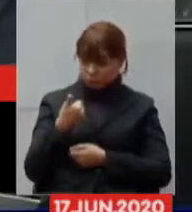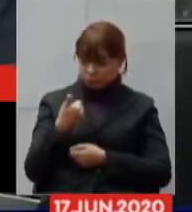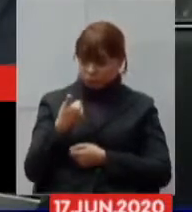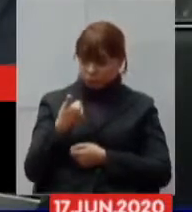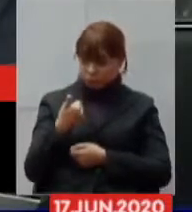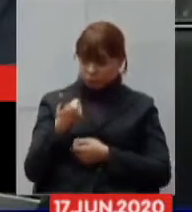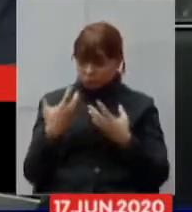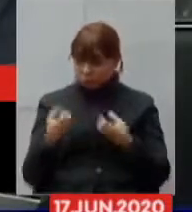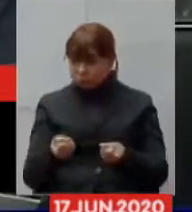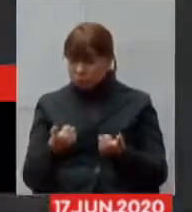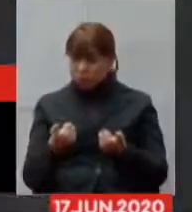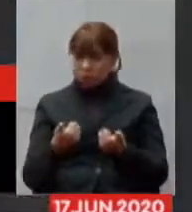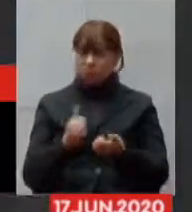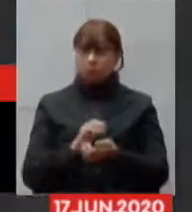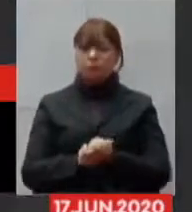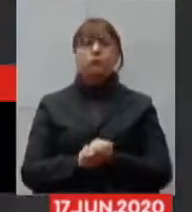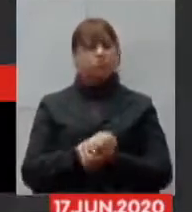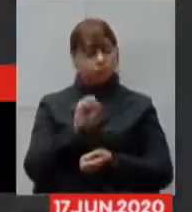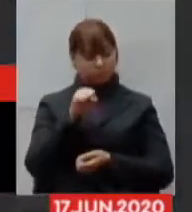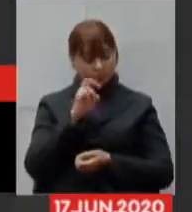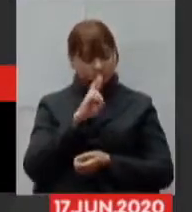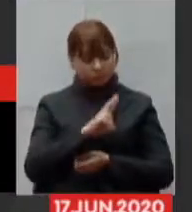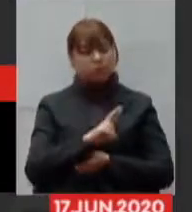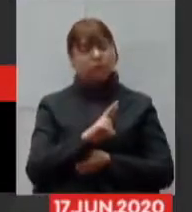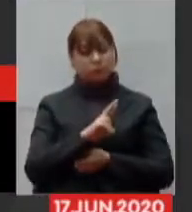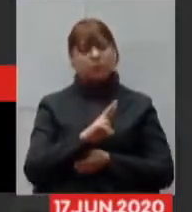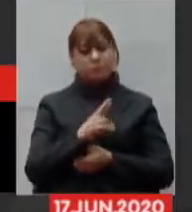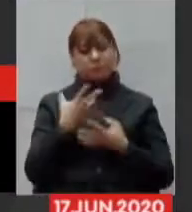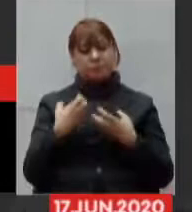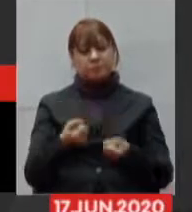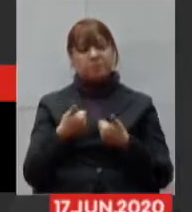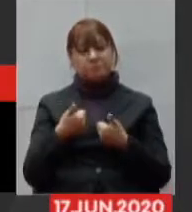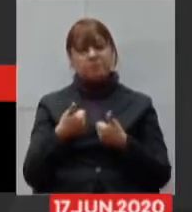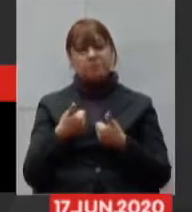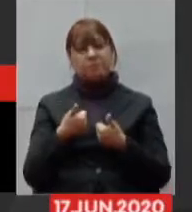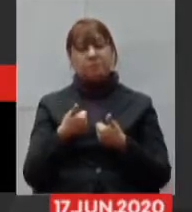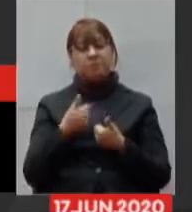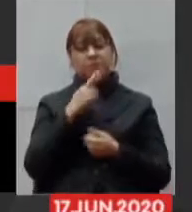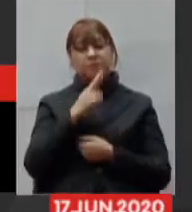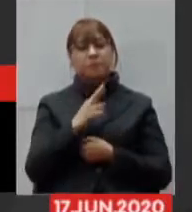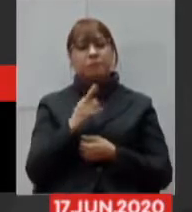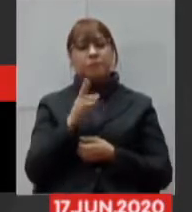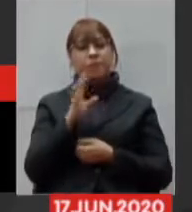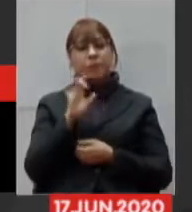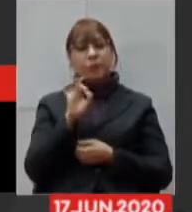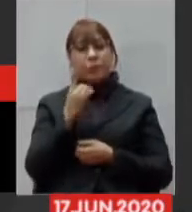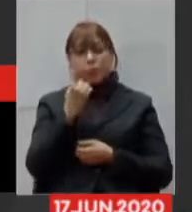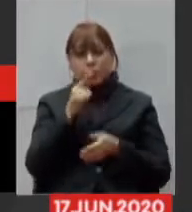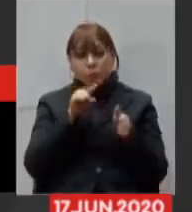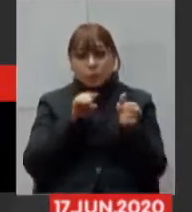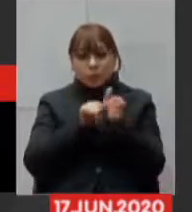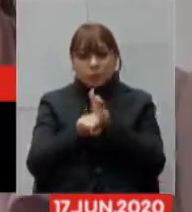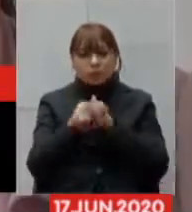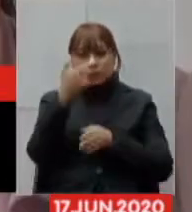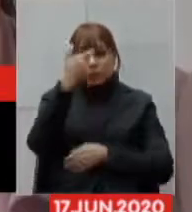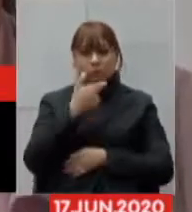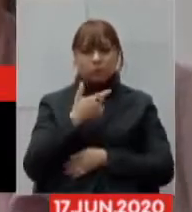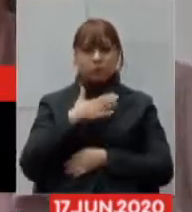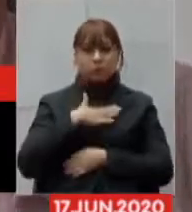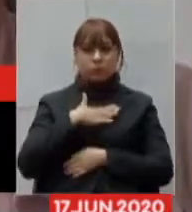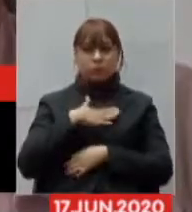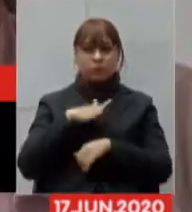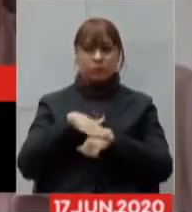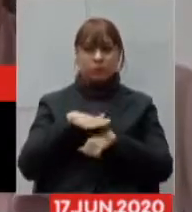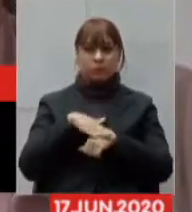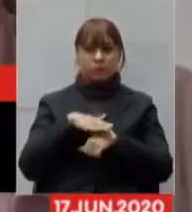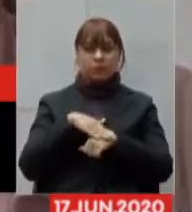me dou por satisfeita presidente e eu gostaria de fazer uma pergunta da minha parte ao